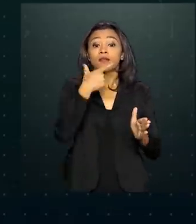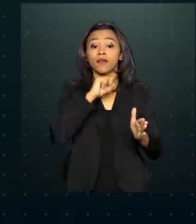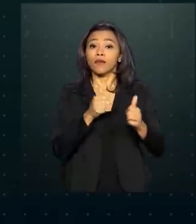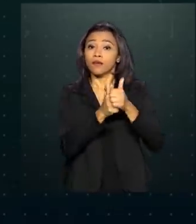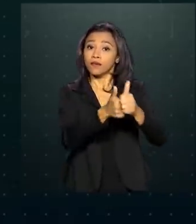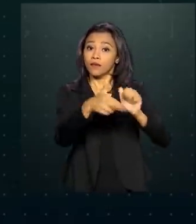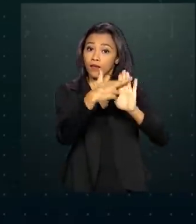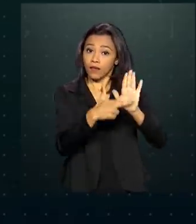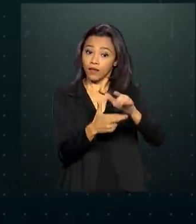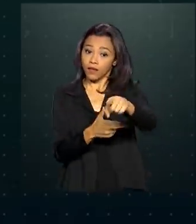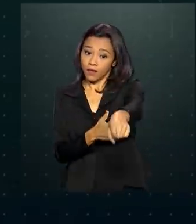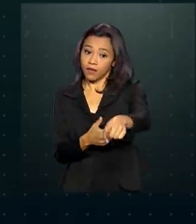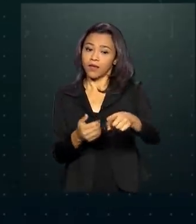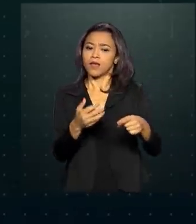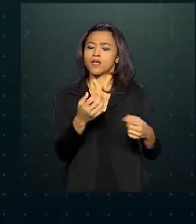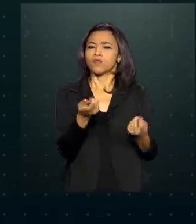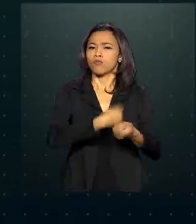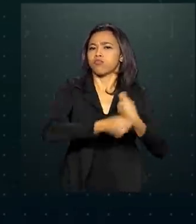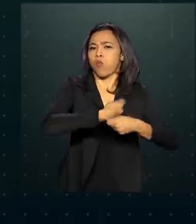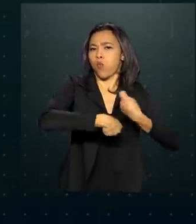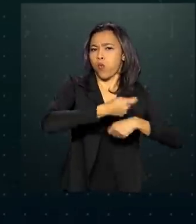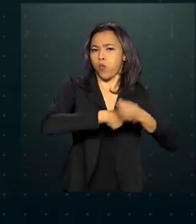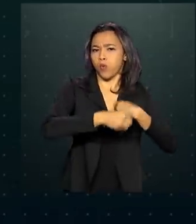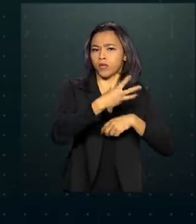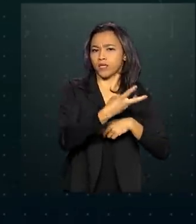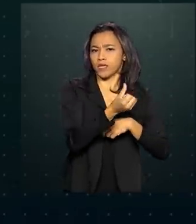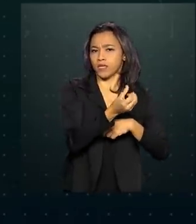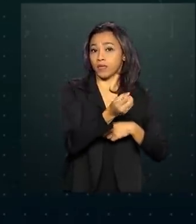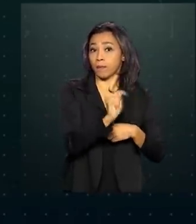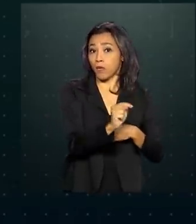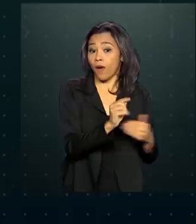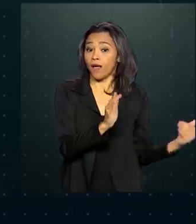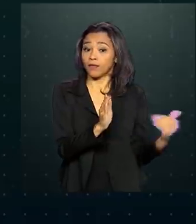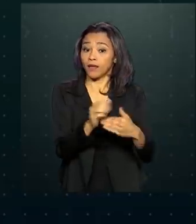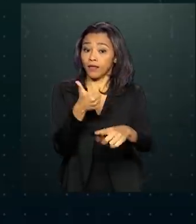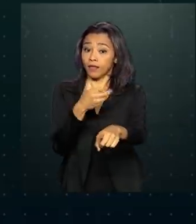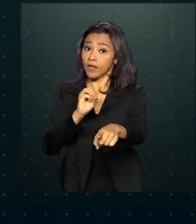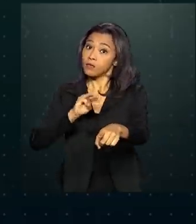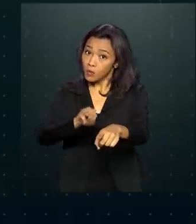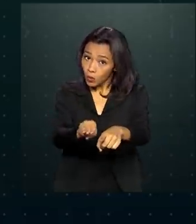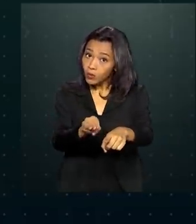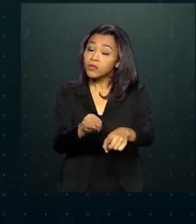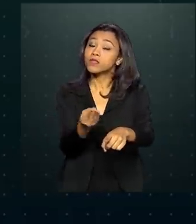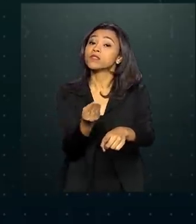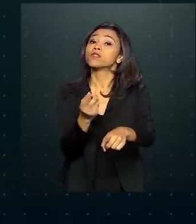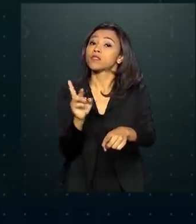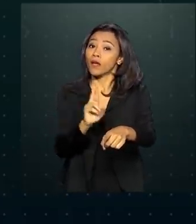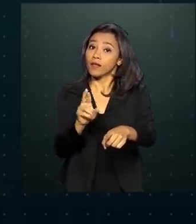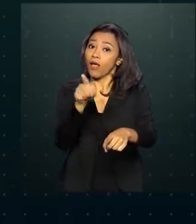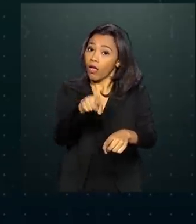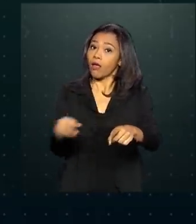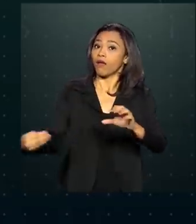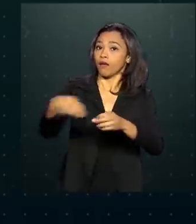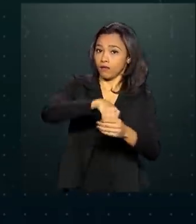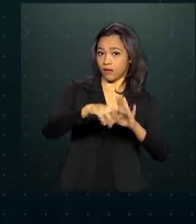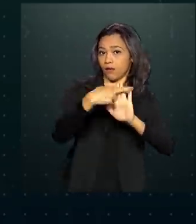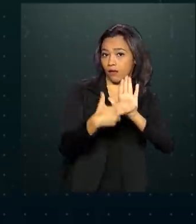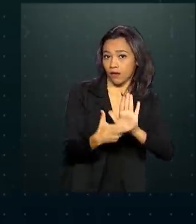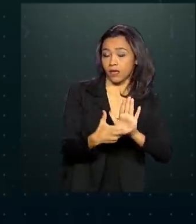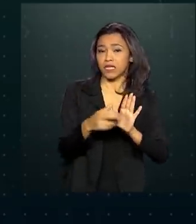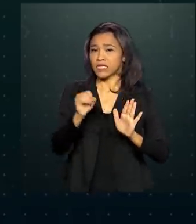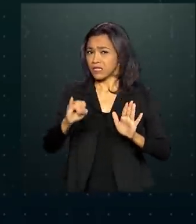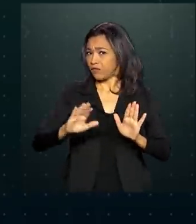receita bruta anual de 360 mil a 10 milhões de reais. Em contrapartida, elas ficam